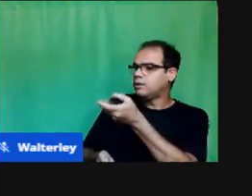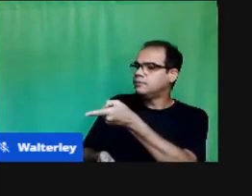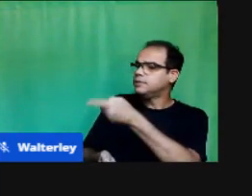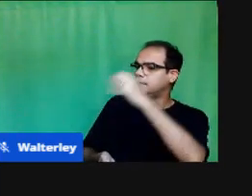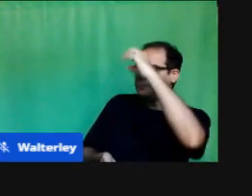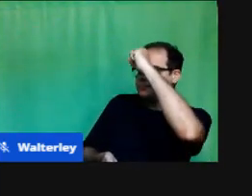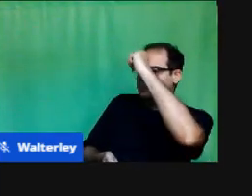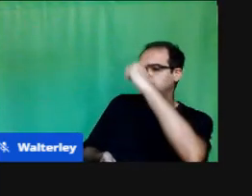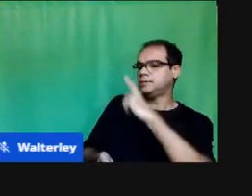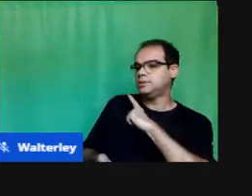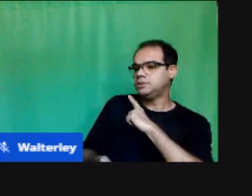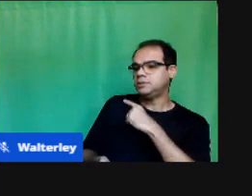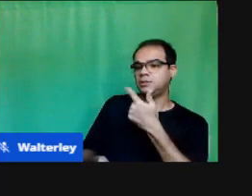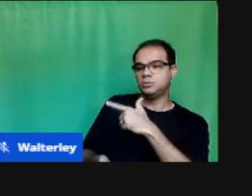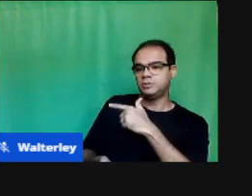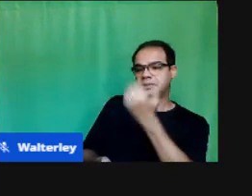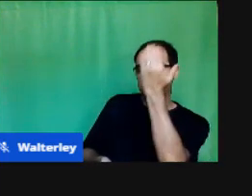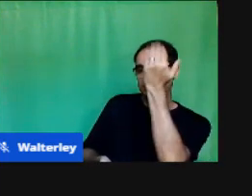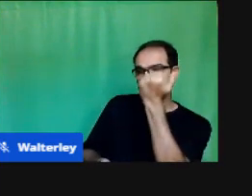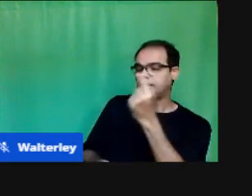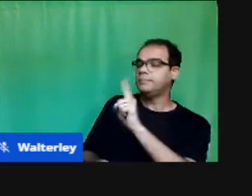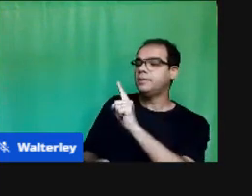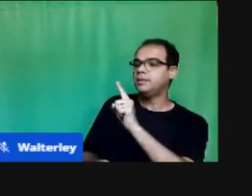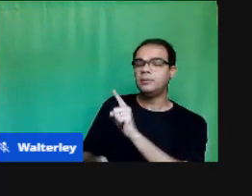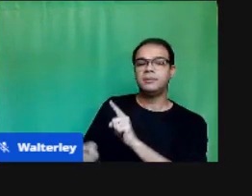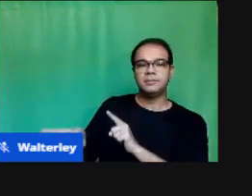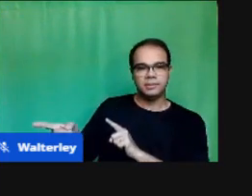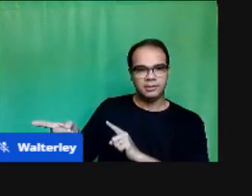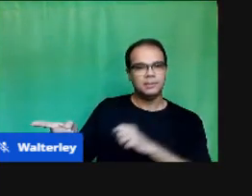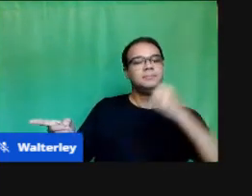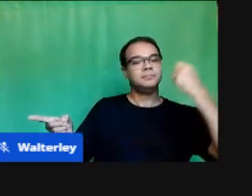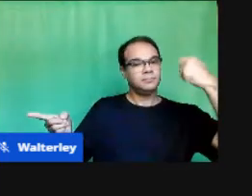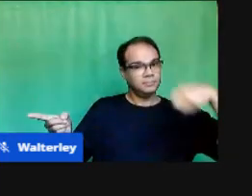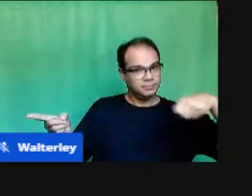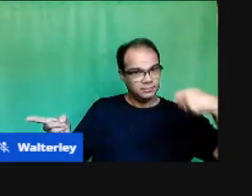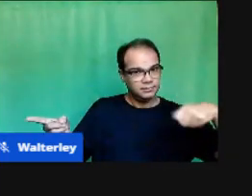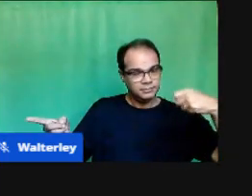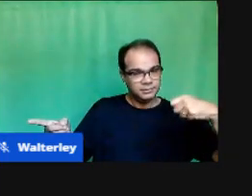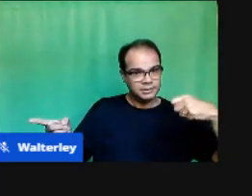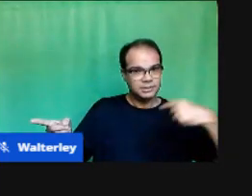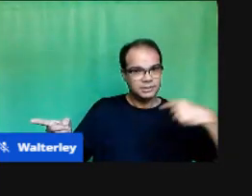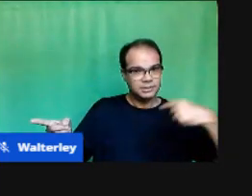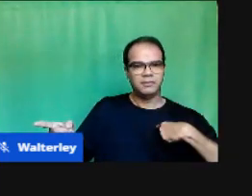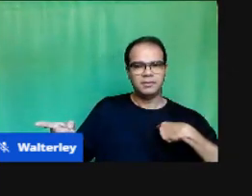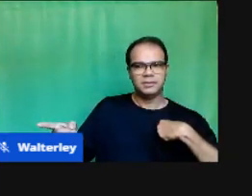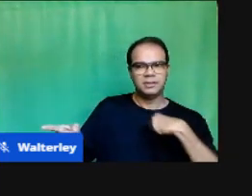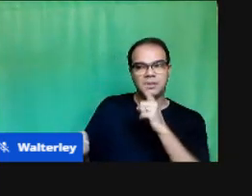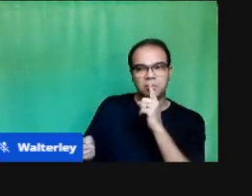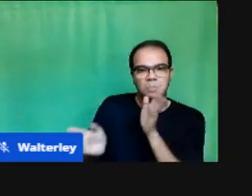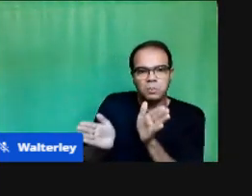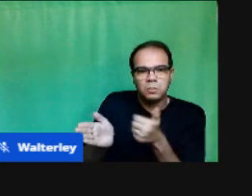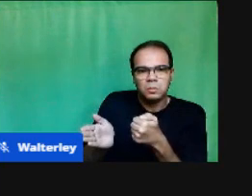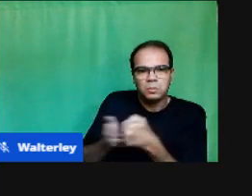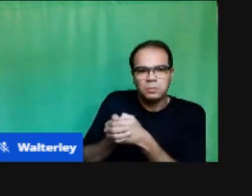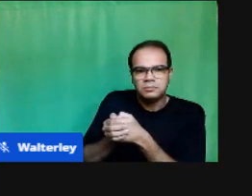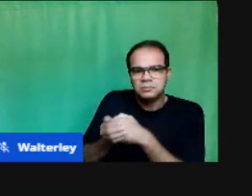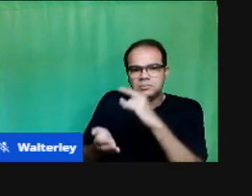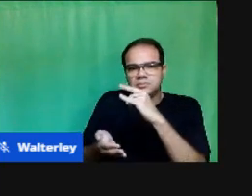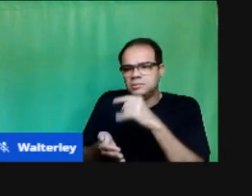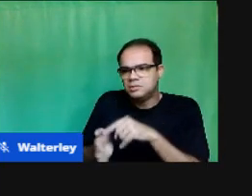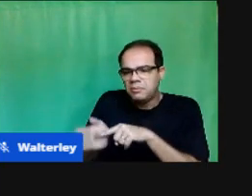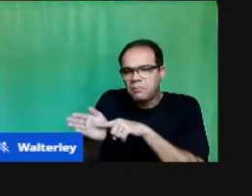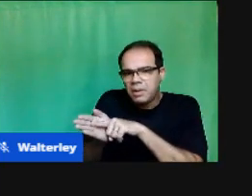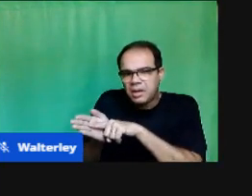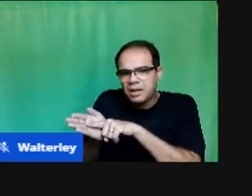avaliação E para a família Também Porque hoje Nós não somos Mais Se antes Da pandemia